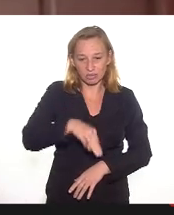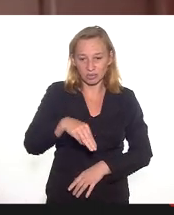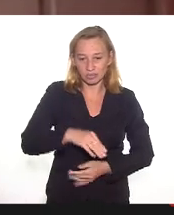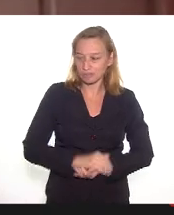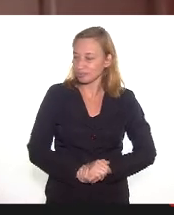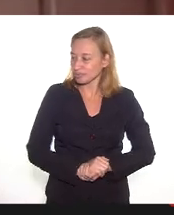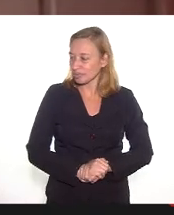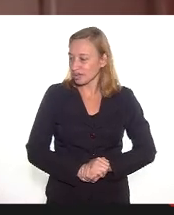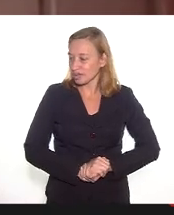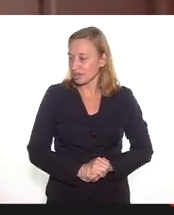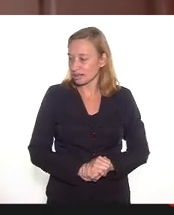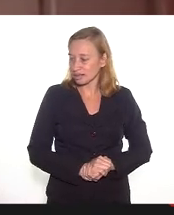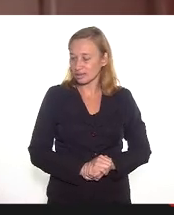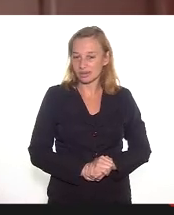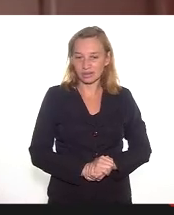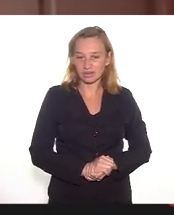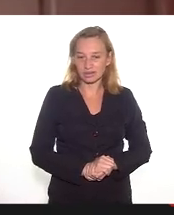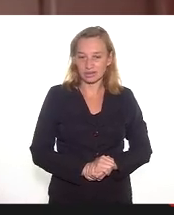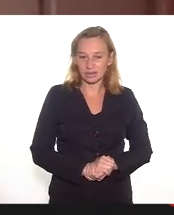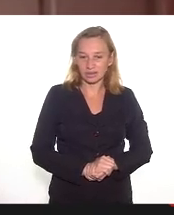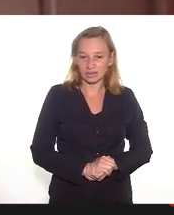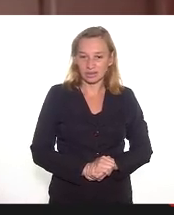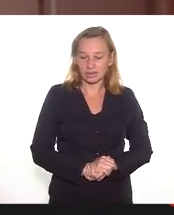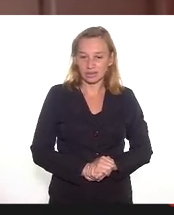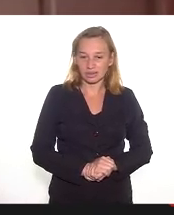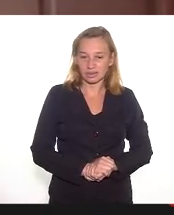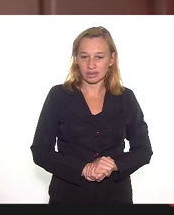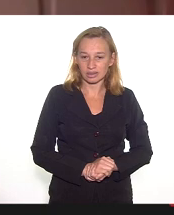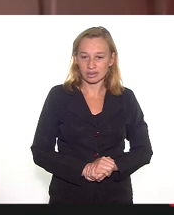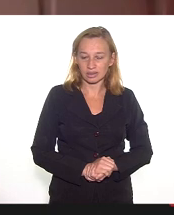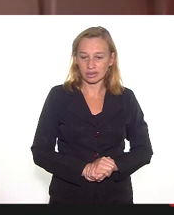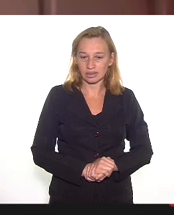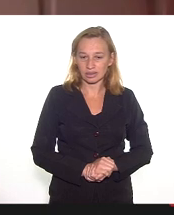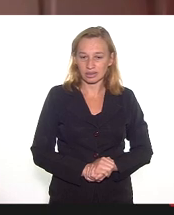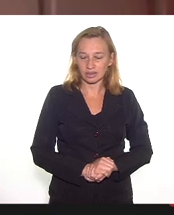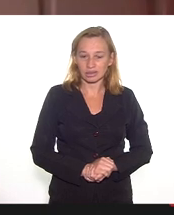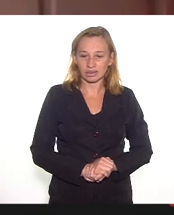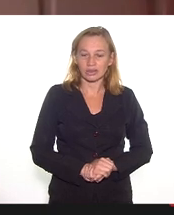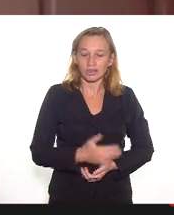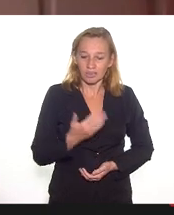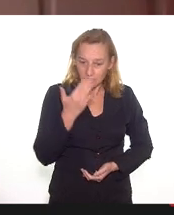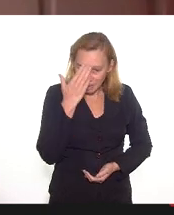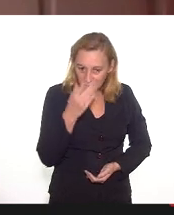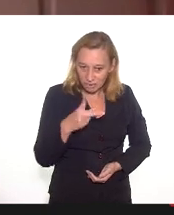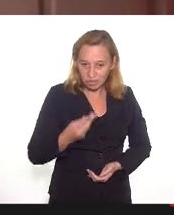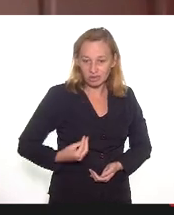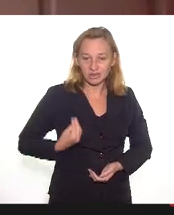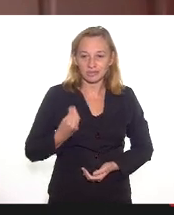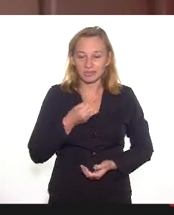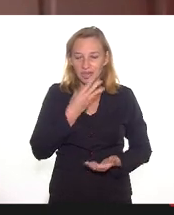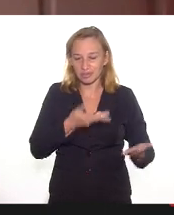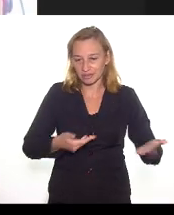para fazer a sua intervenção. Muito obrigada pela sua presença. Seja muito bem-vindo.